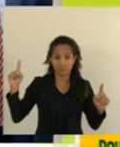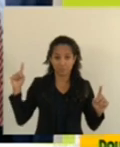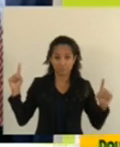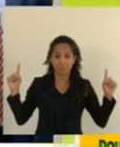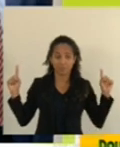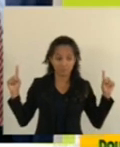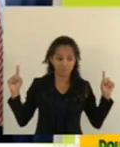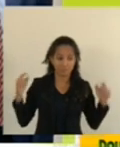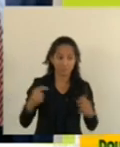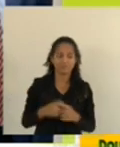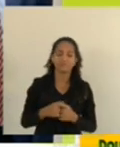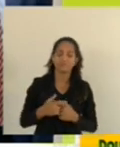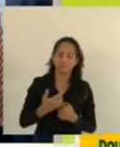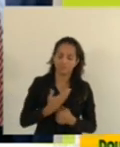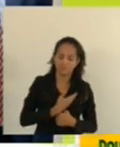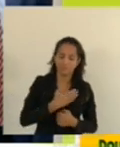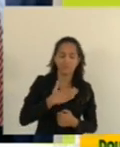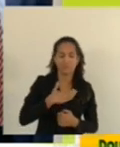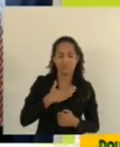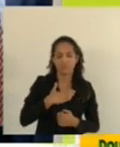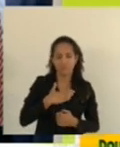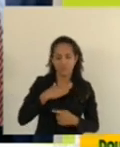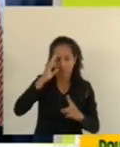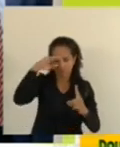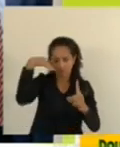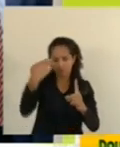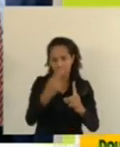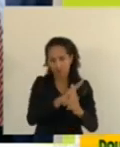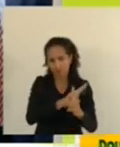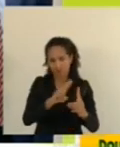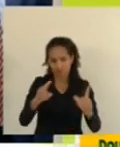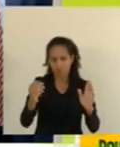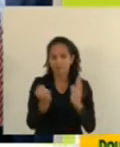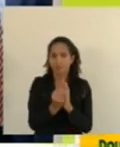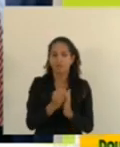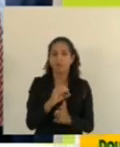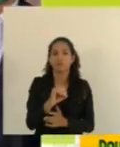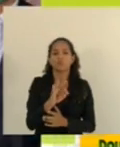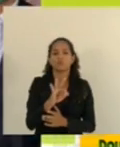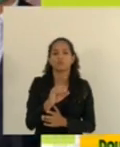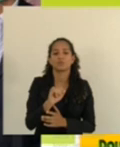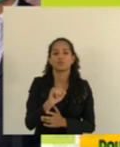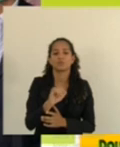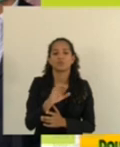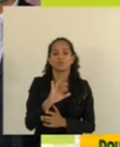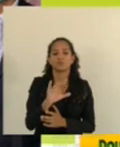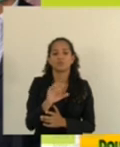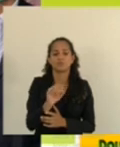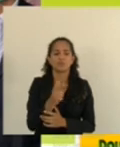Meu saudoso amigo que leva o nome dele nesse espaço. Tem mais alguma foto?